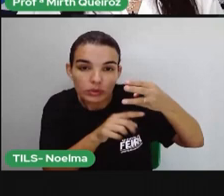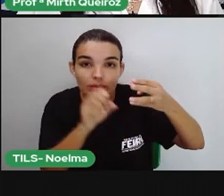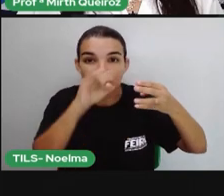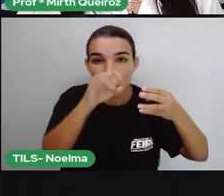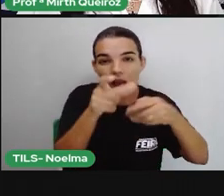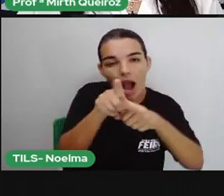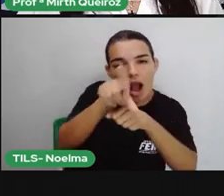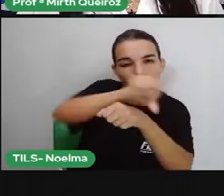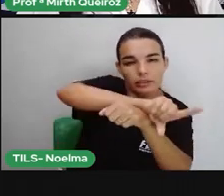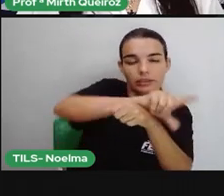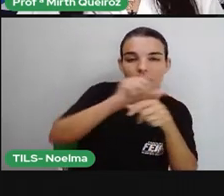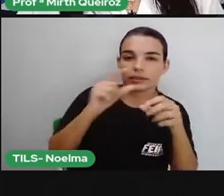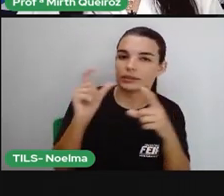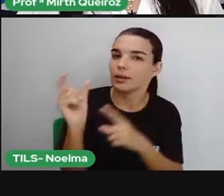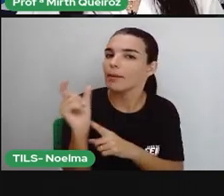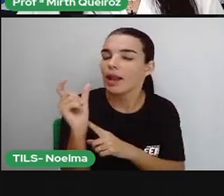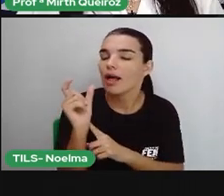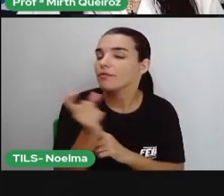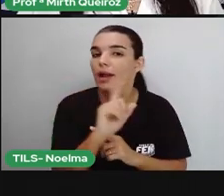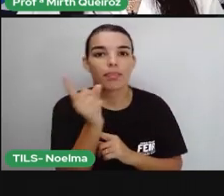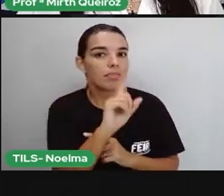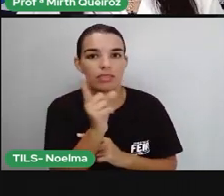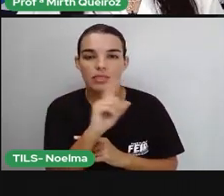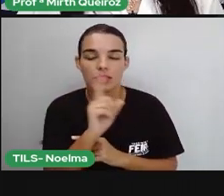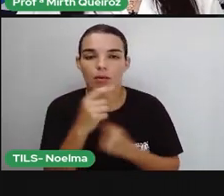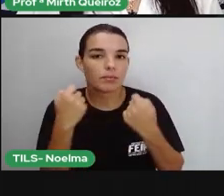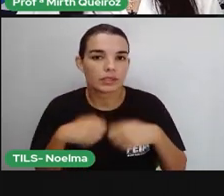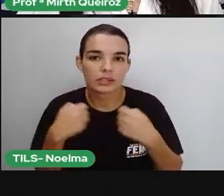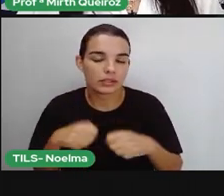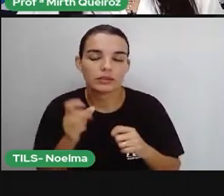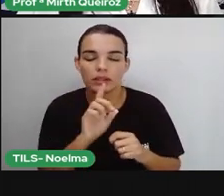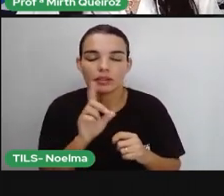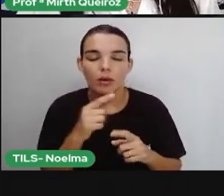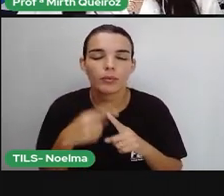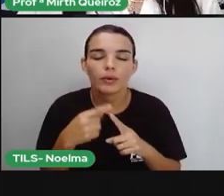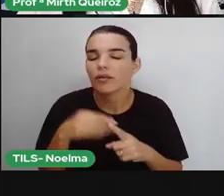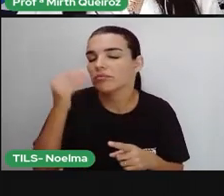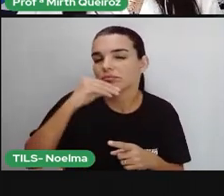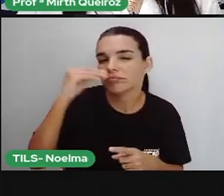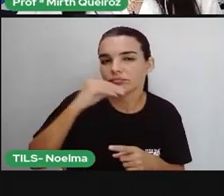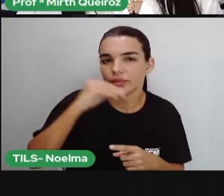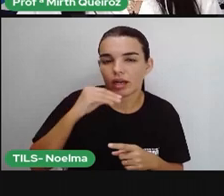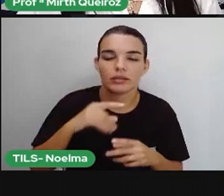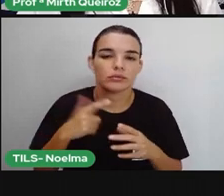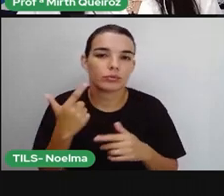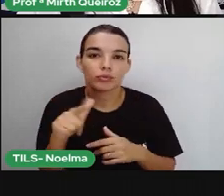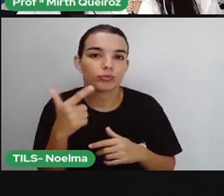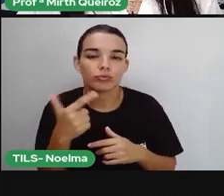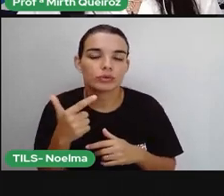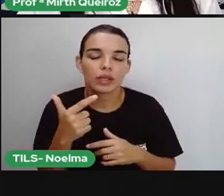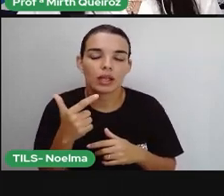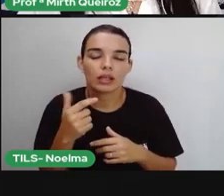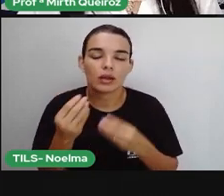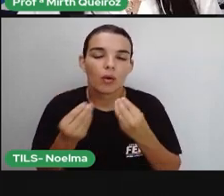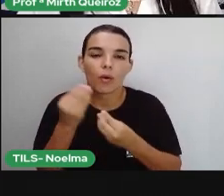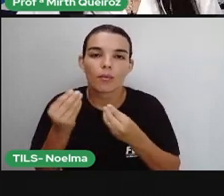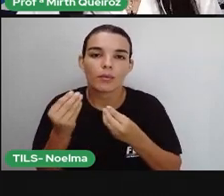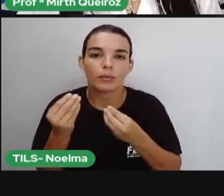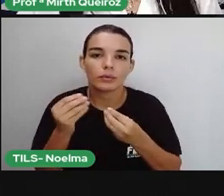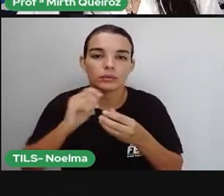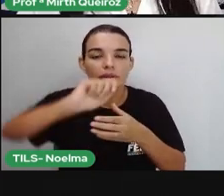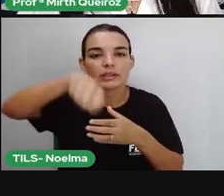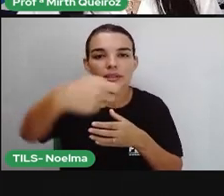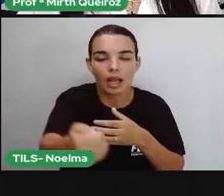antes dessas três, elas são sílabas sem valor. Elas não vão ser utilizadas para a classificação